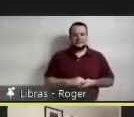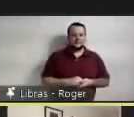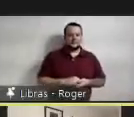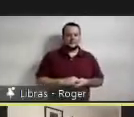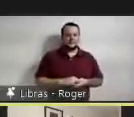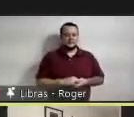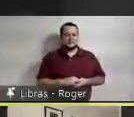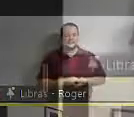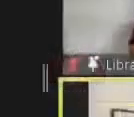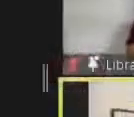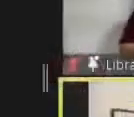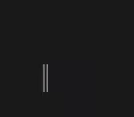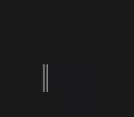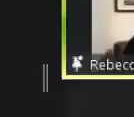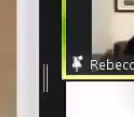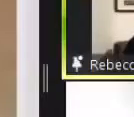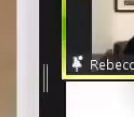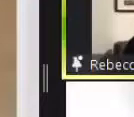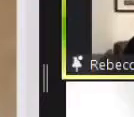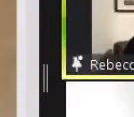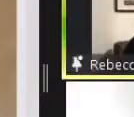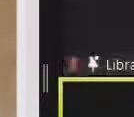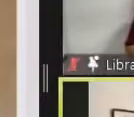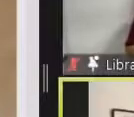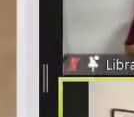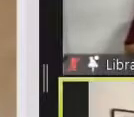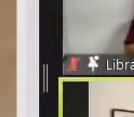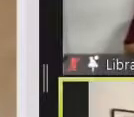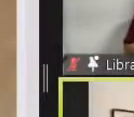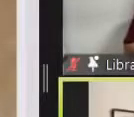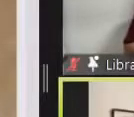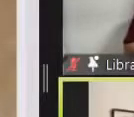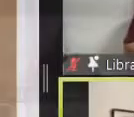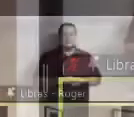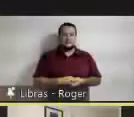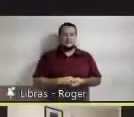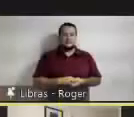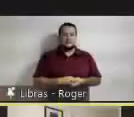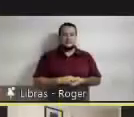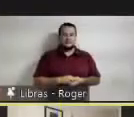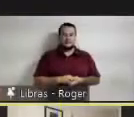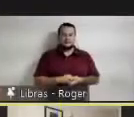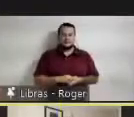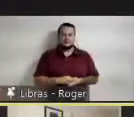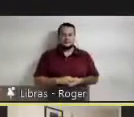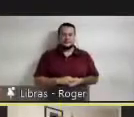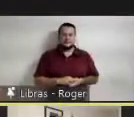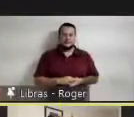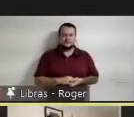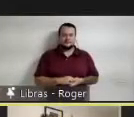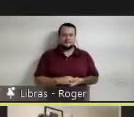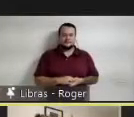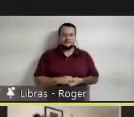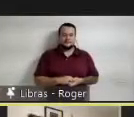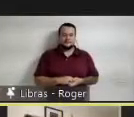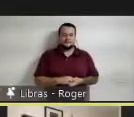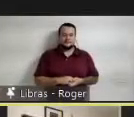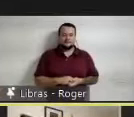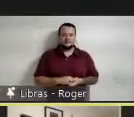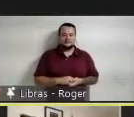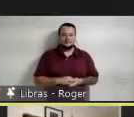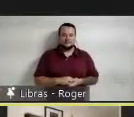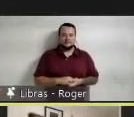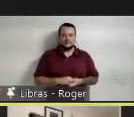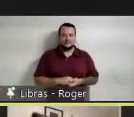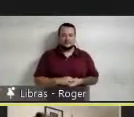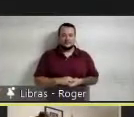pra gente poder conversar um pouco na verdade eu